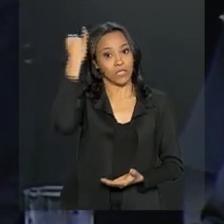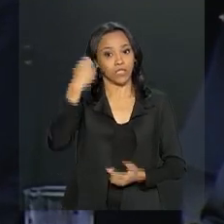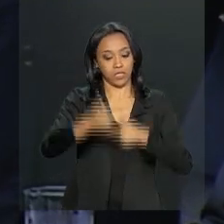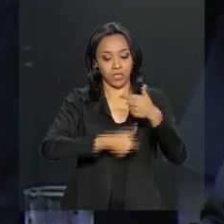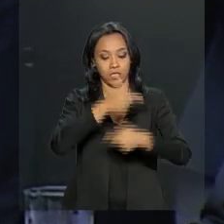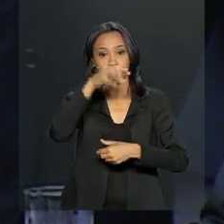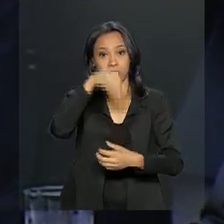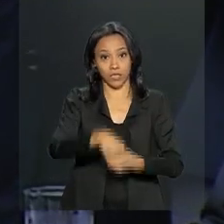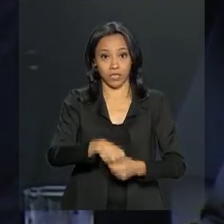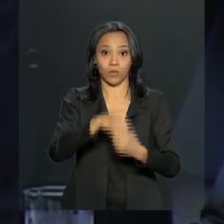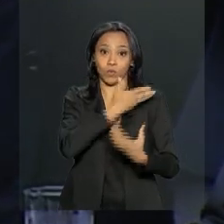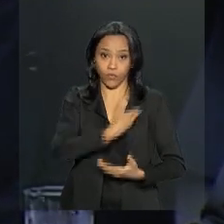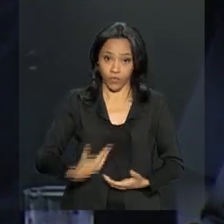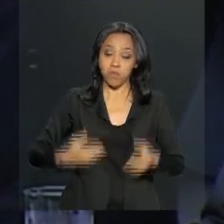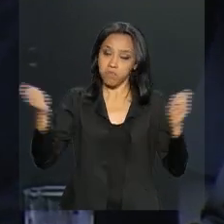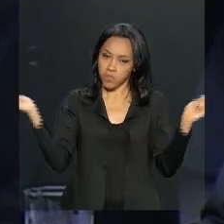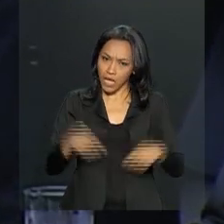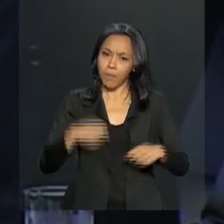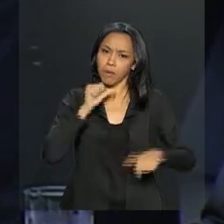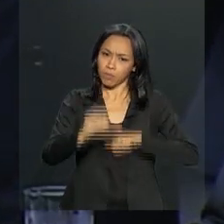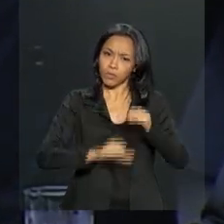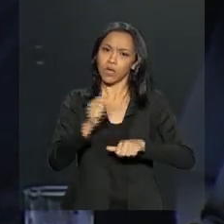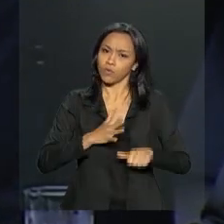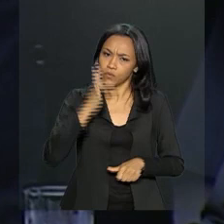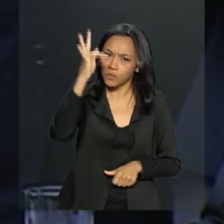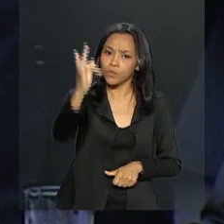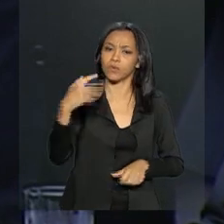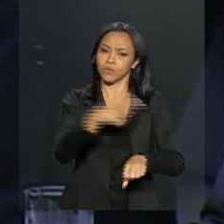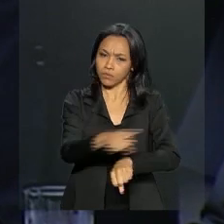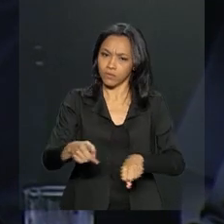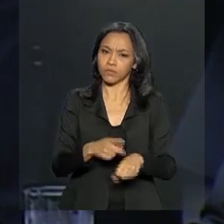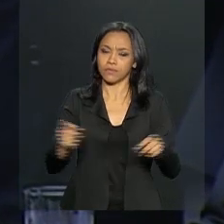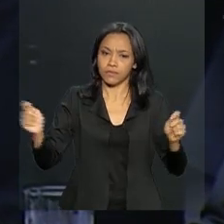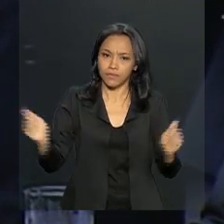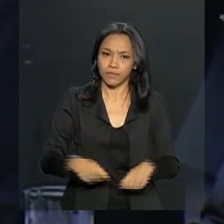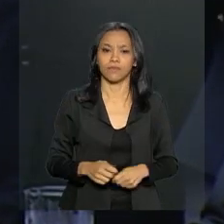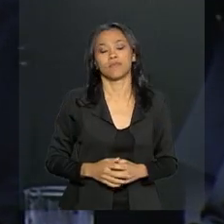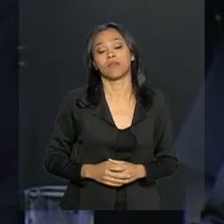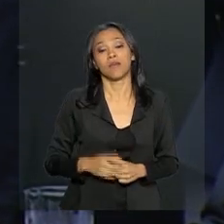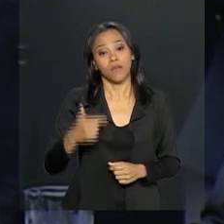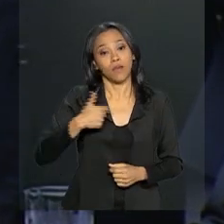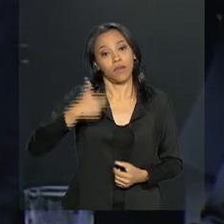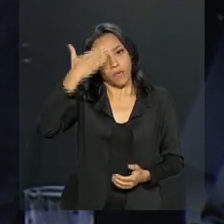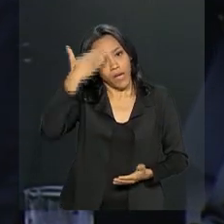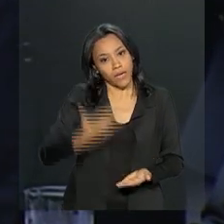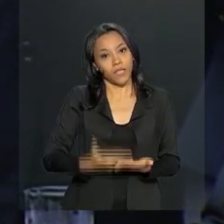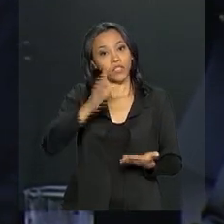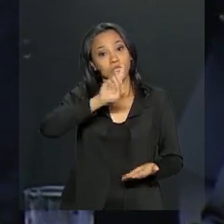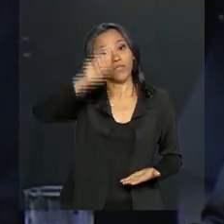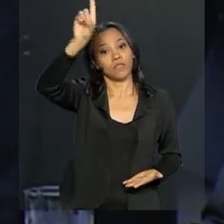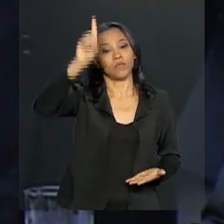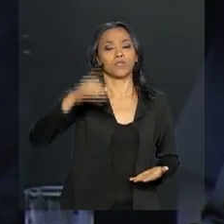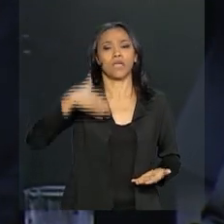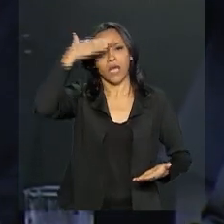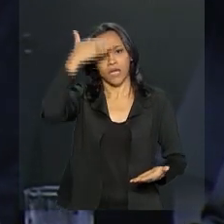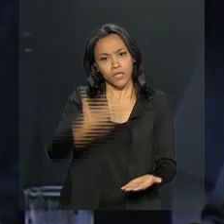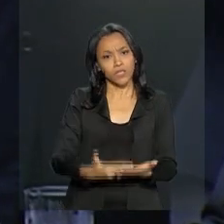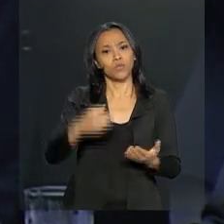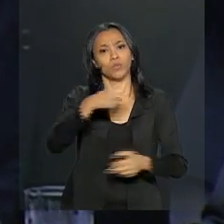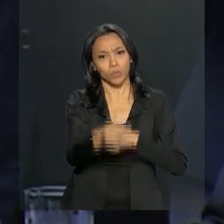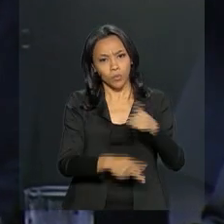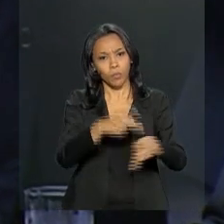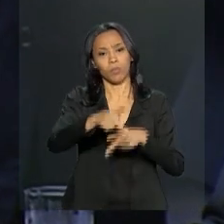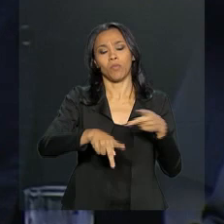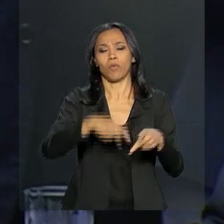podemos sim mudar o destino dessa grande nação. Acredito em Deus, acredito no povo brasileiro,